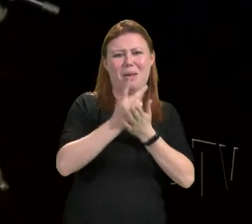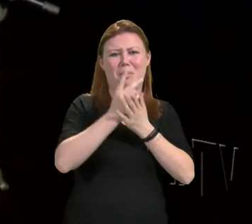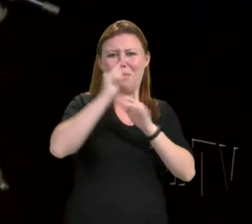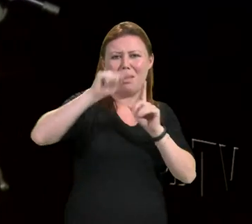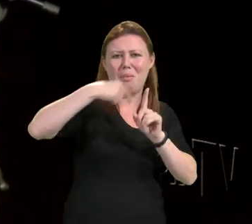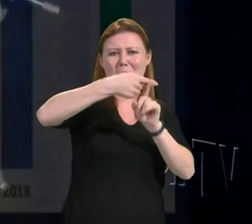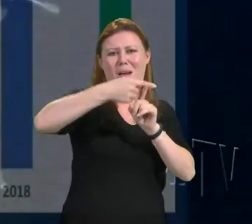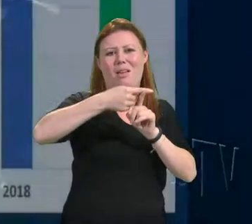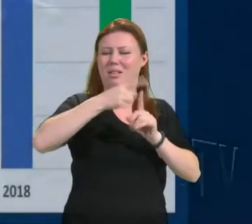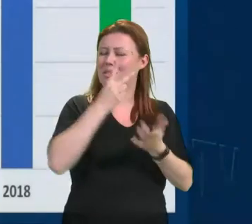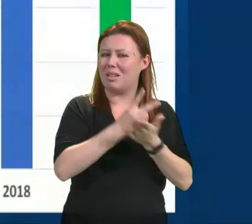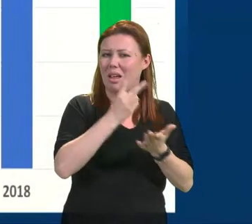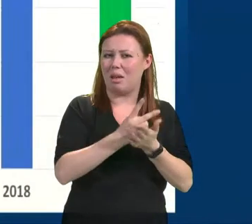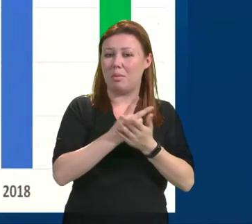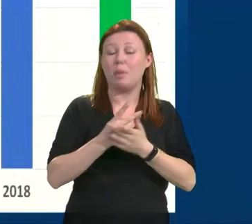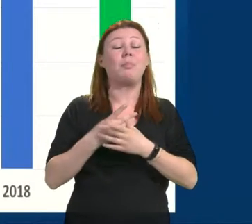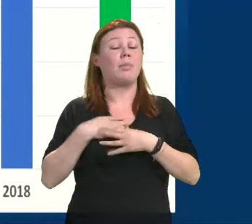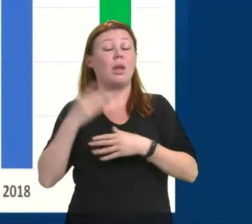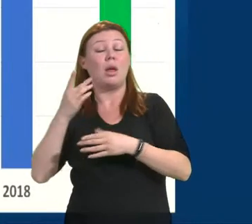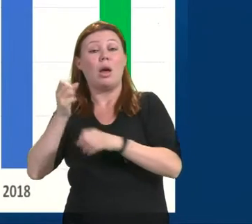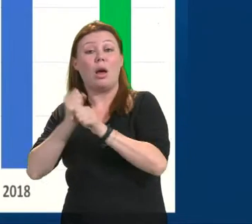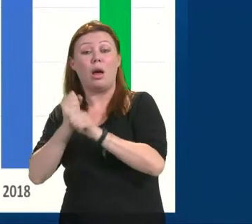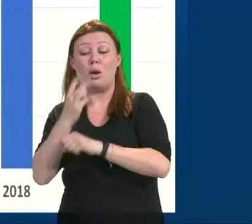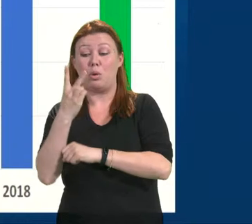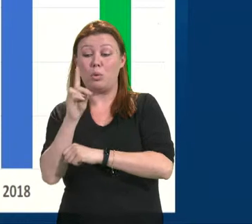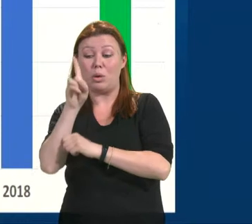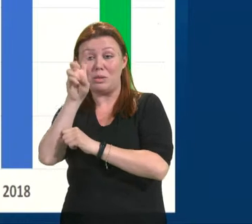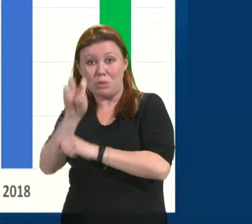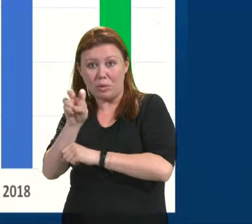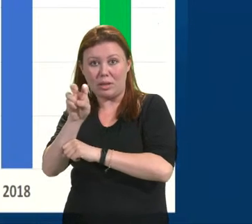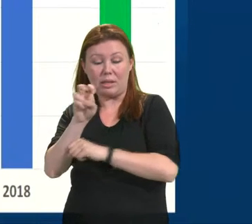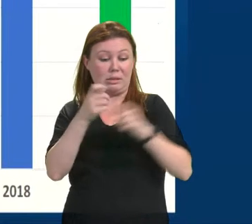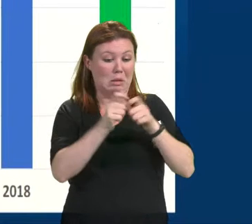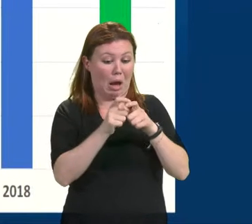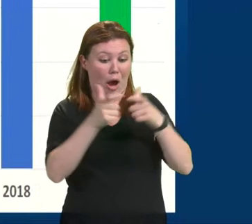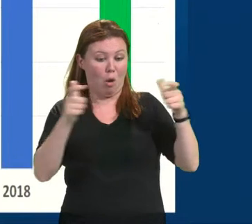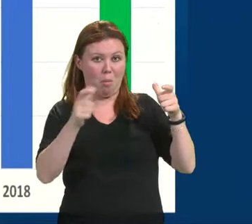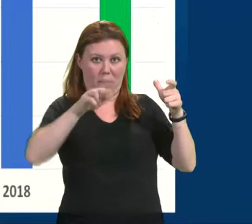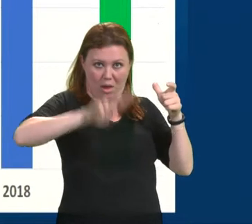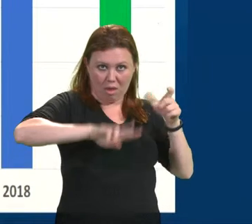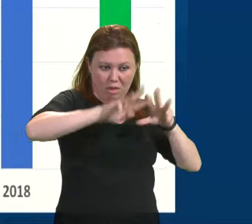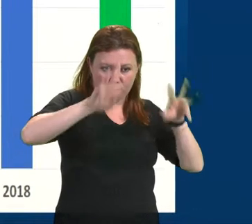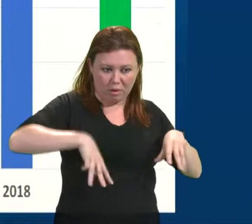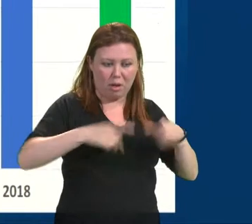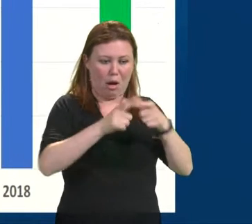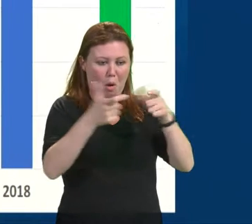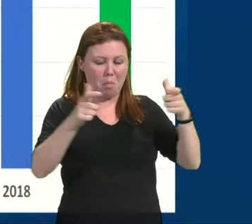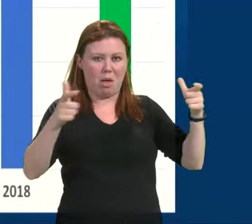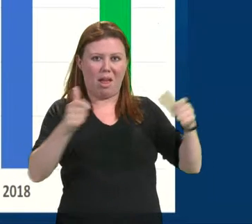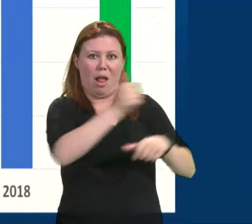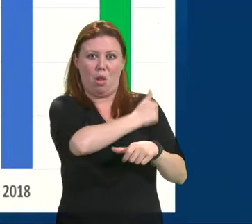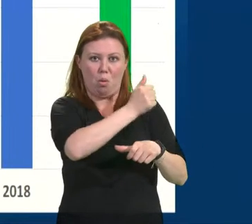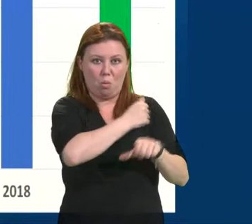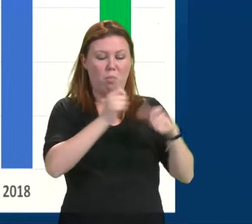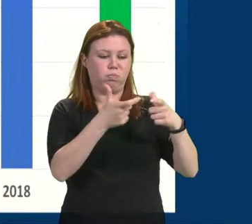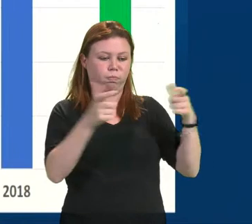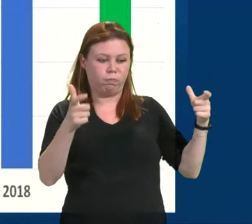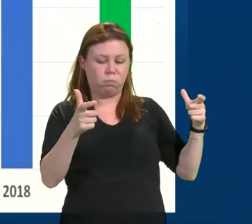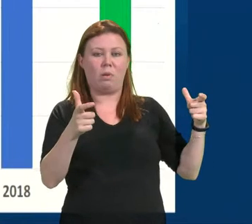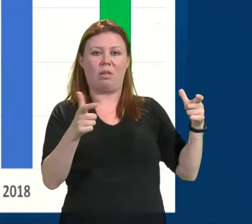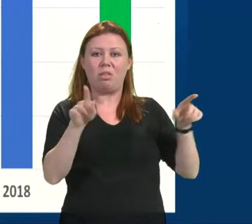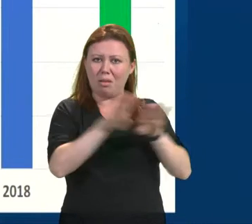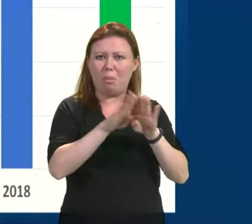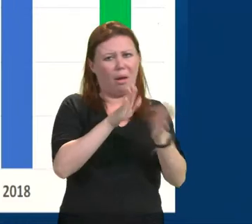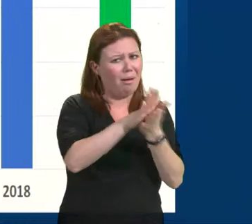Vemos, então, desde 2015, um aumento da universidade estrutural em número de alunos e, portanto, um aumento de